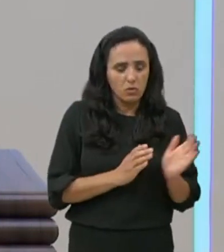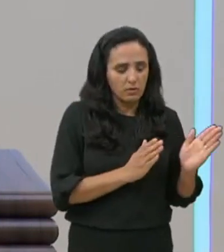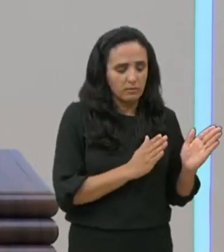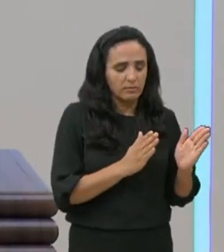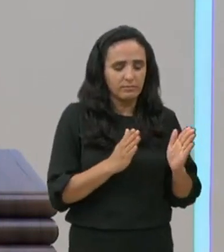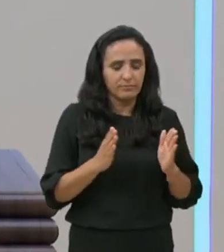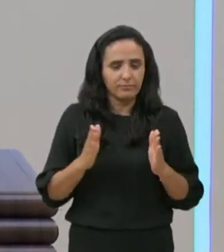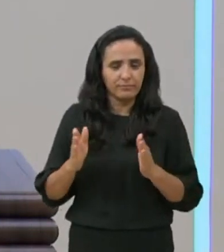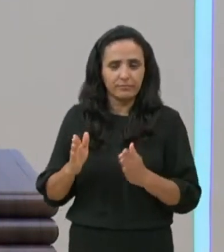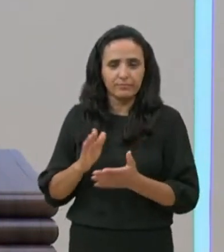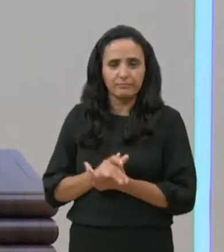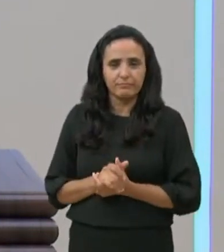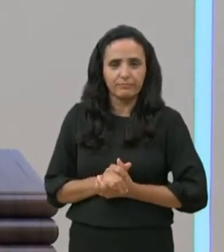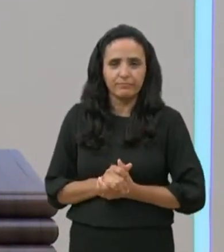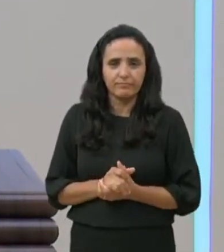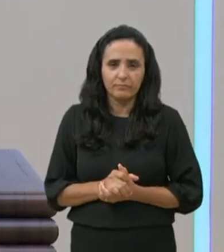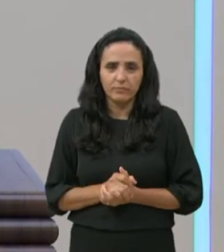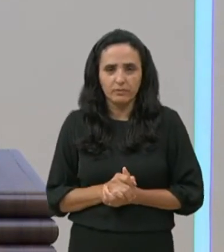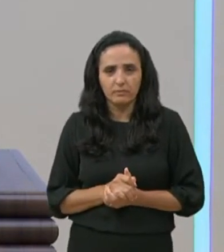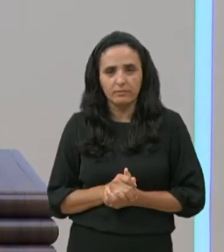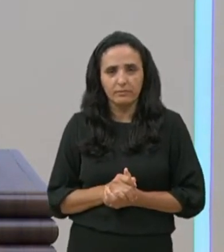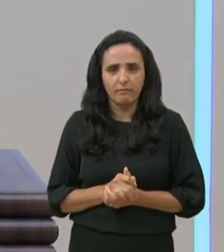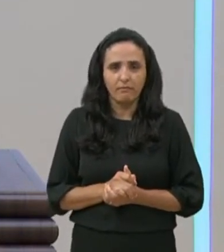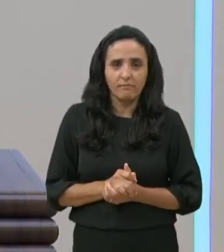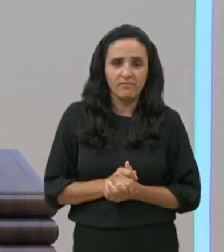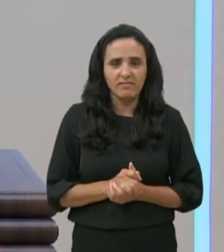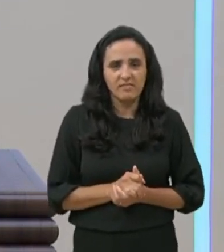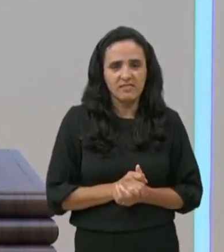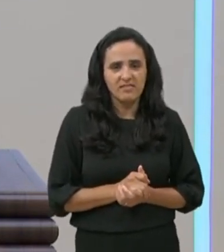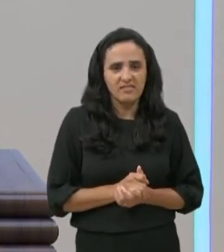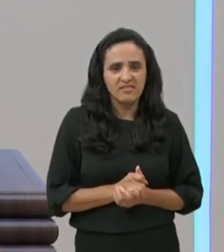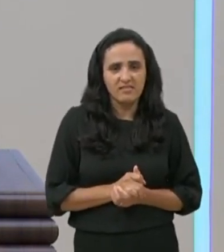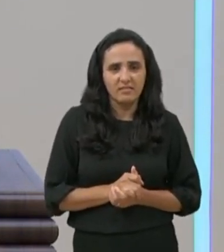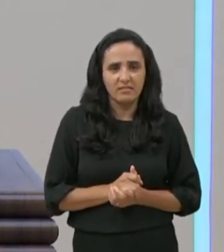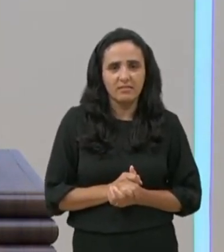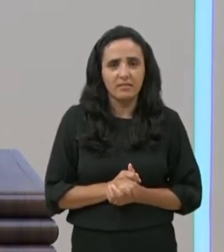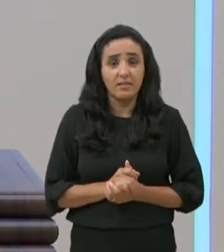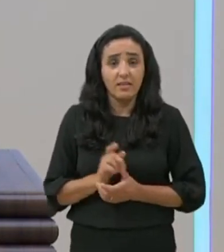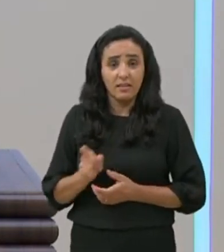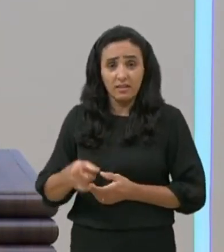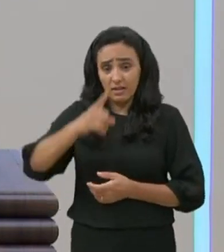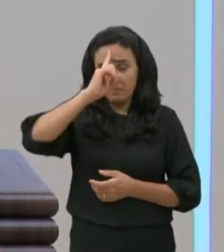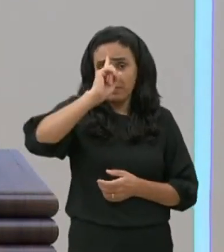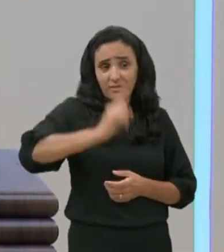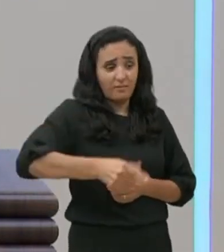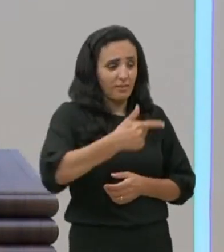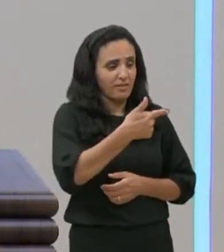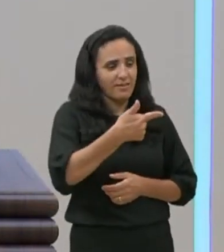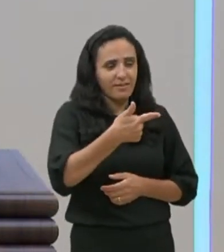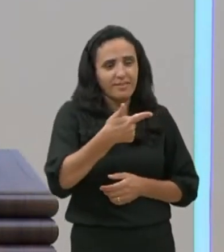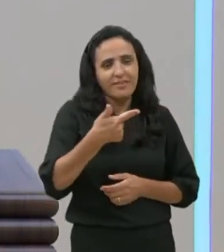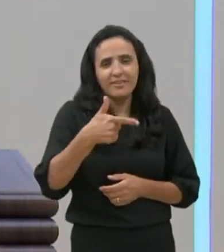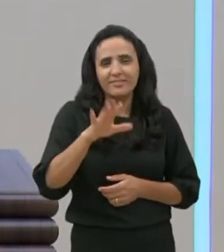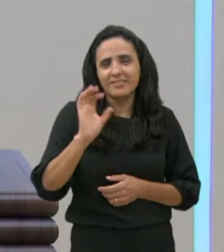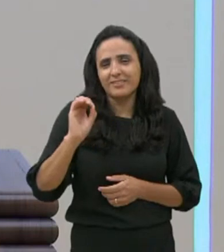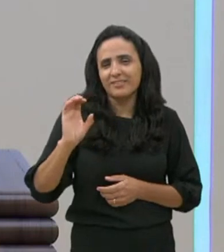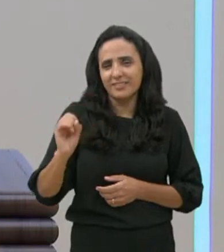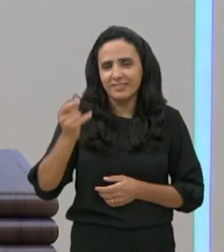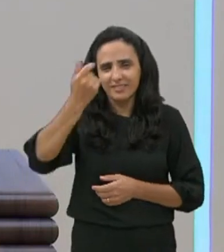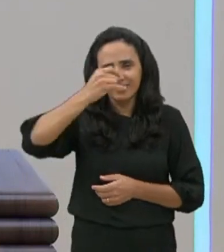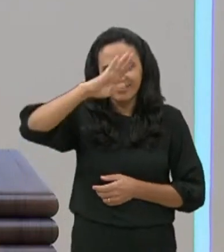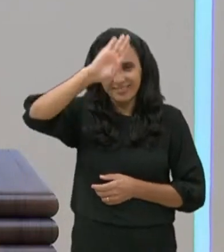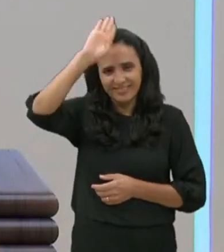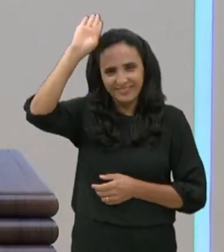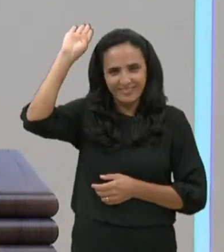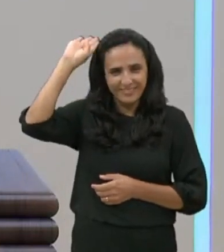são duas centúrias, ou seja, duzentos homens, duzentos soldados.